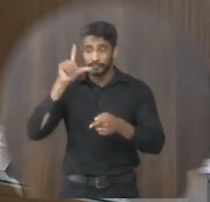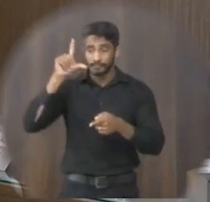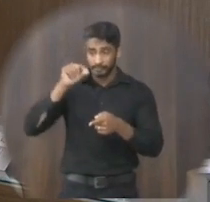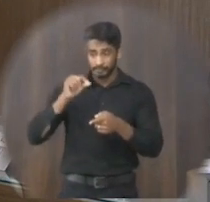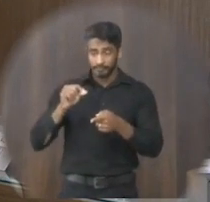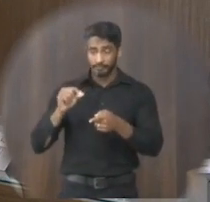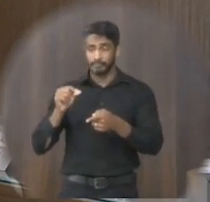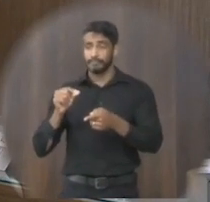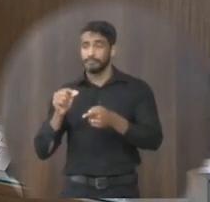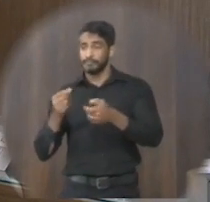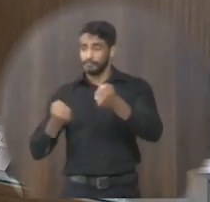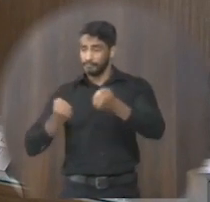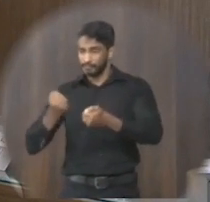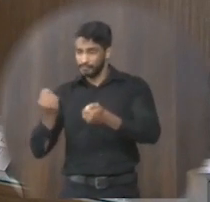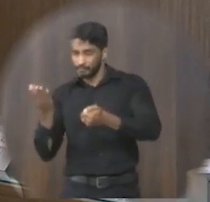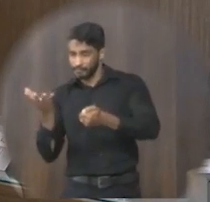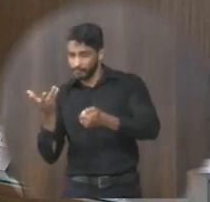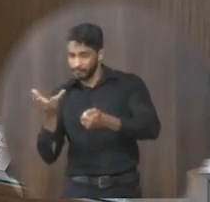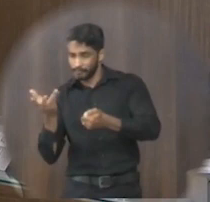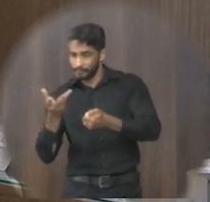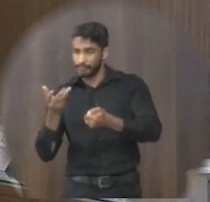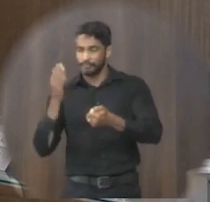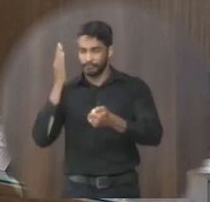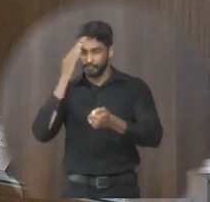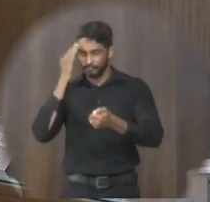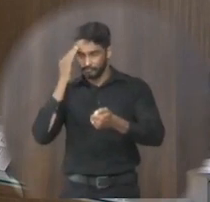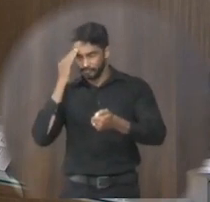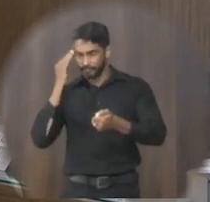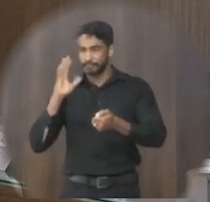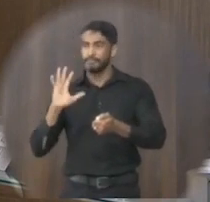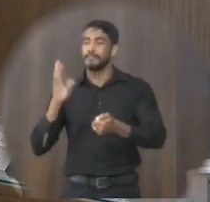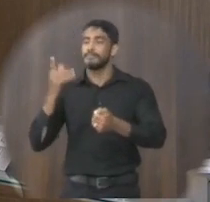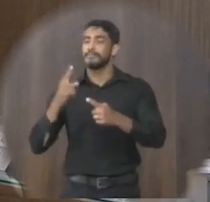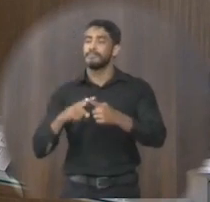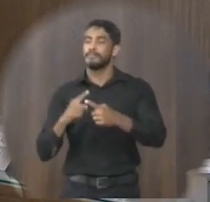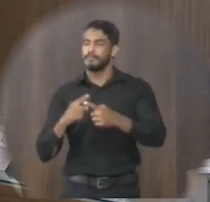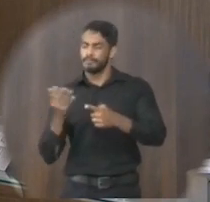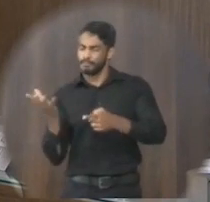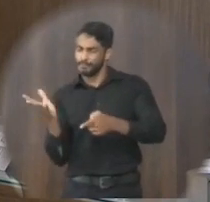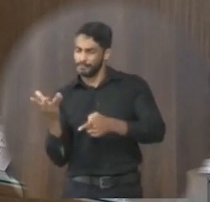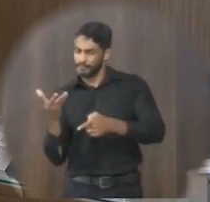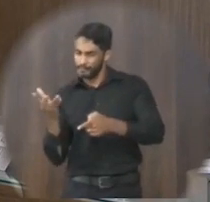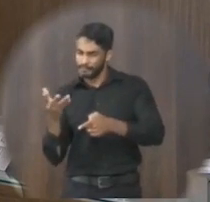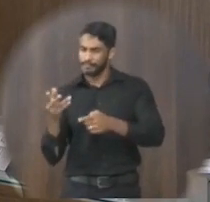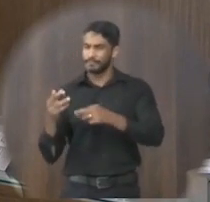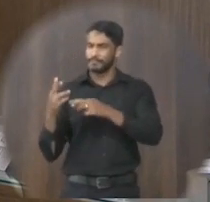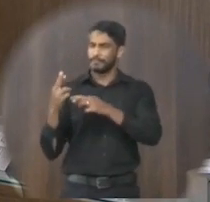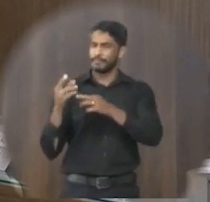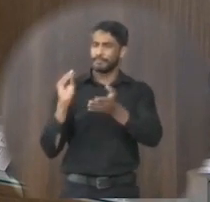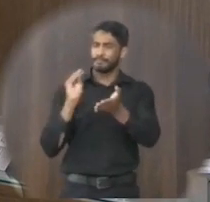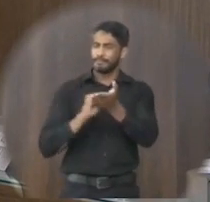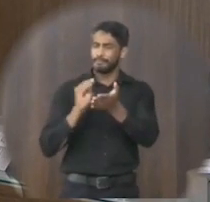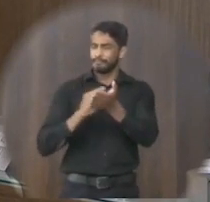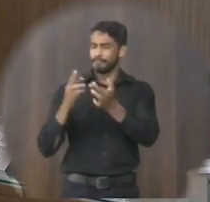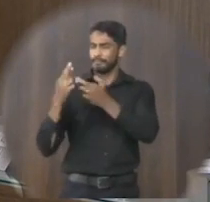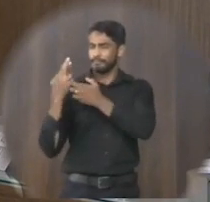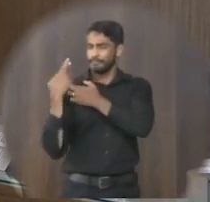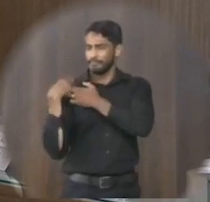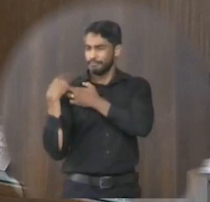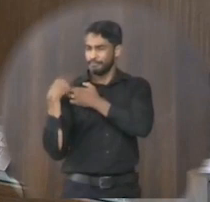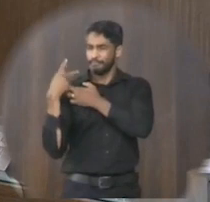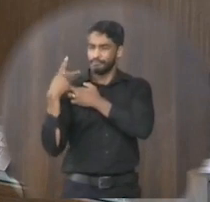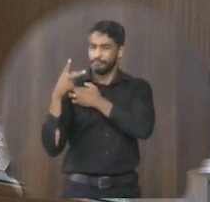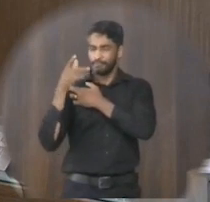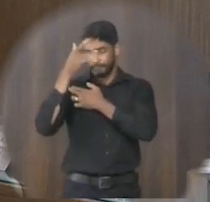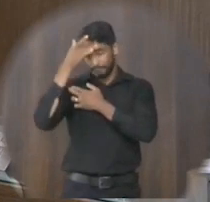de velocidade sabemos que os acidentes na maioria só acontecem devido ao excesso à irresponsabilidade do condutor